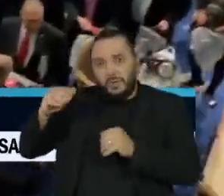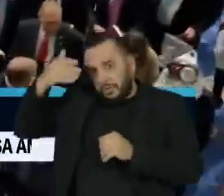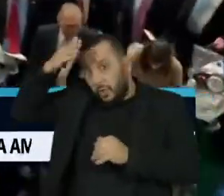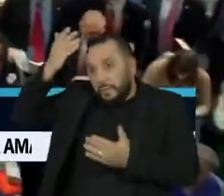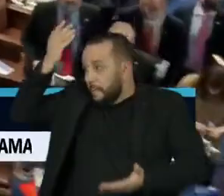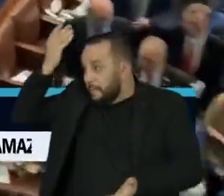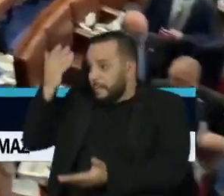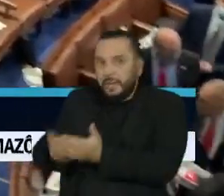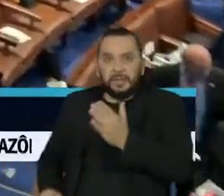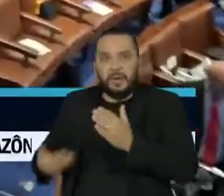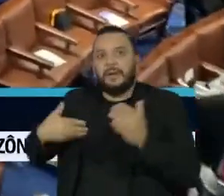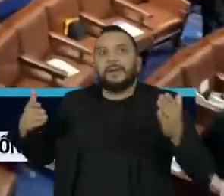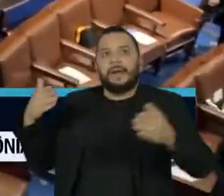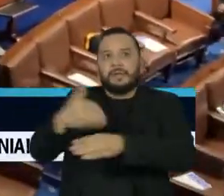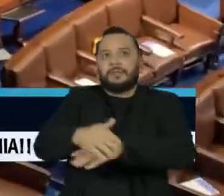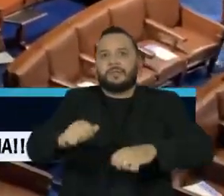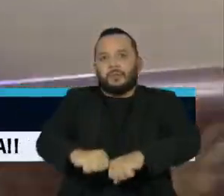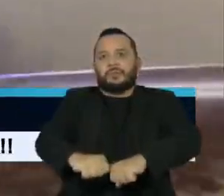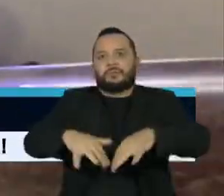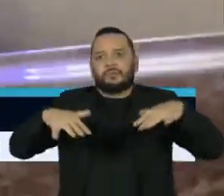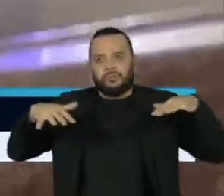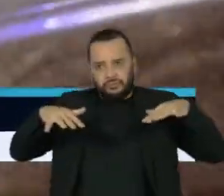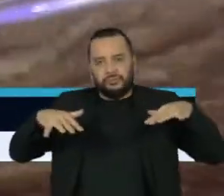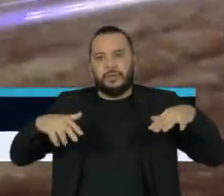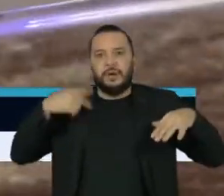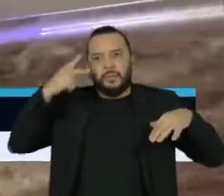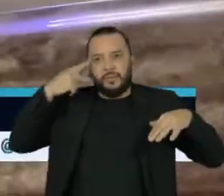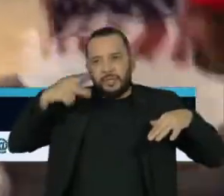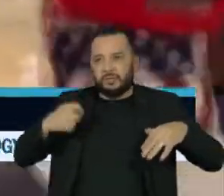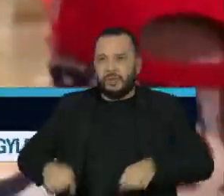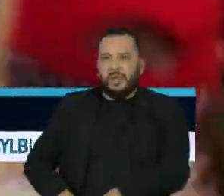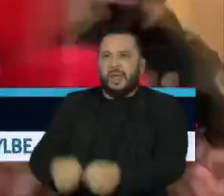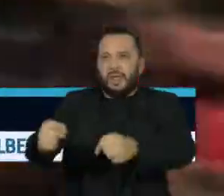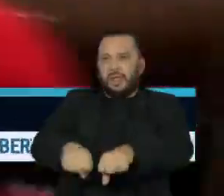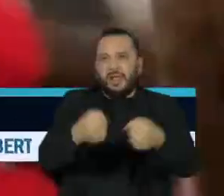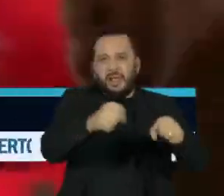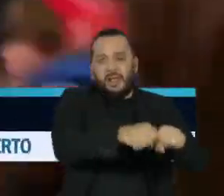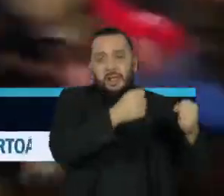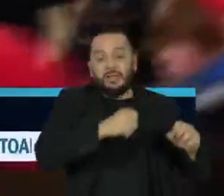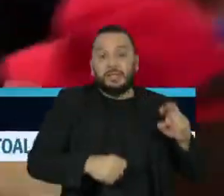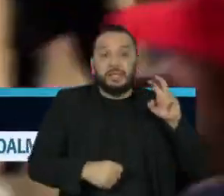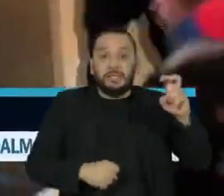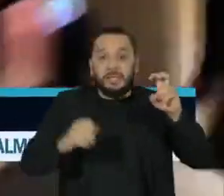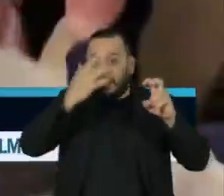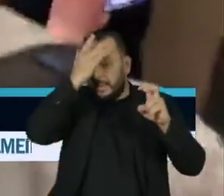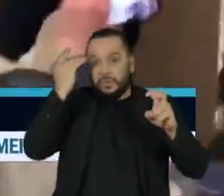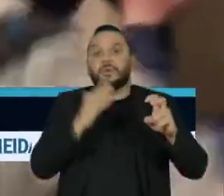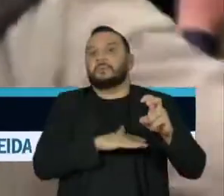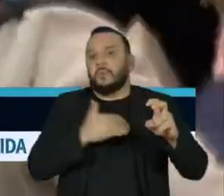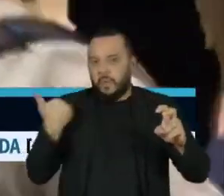pleito, invadiram o Capitólio, sede do Congresso americano. Cinco pessoas morreram no confronto.